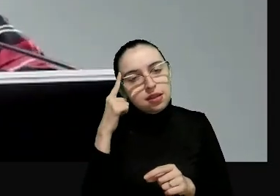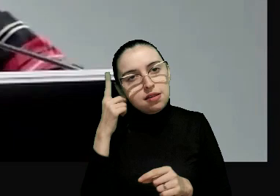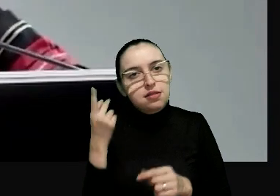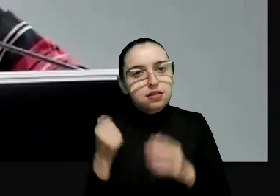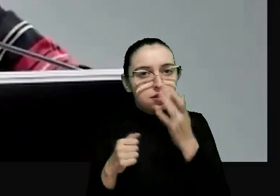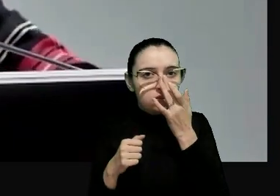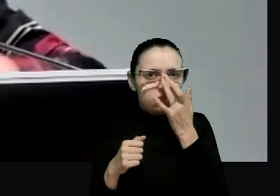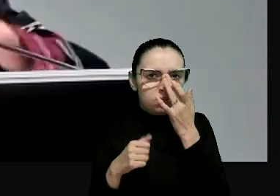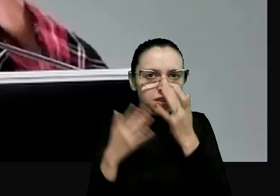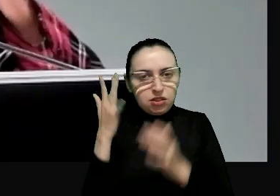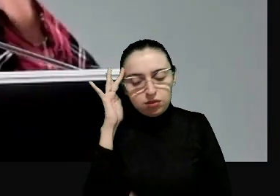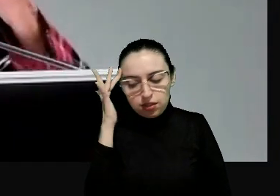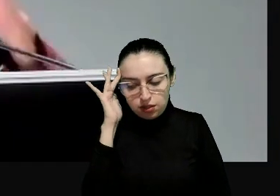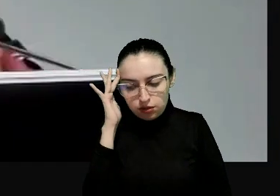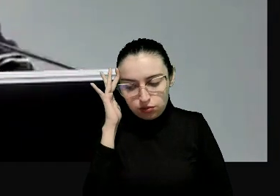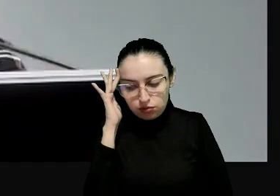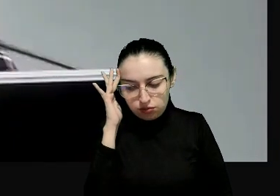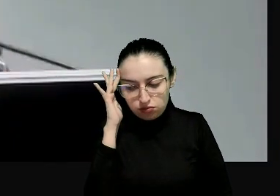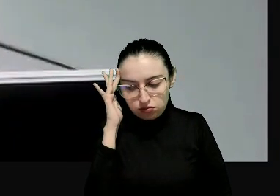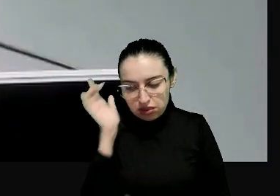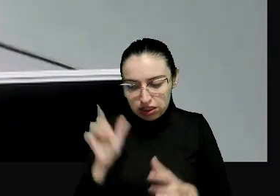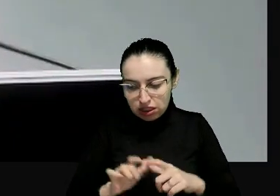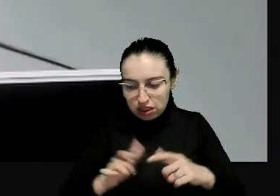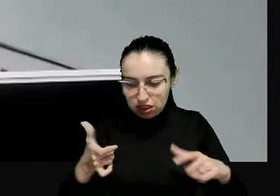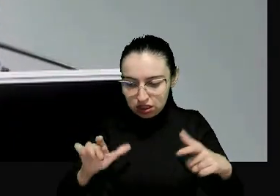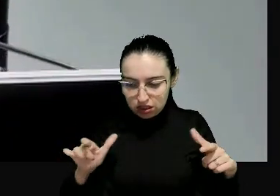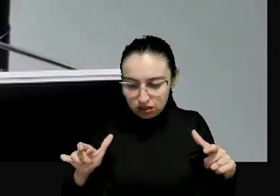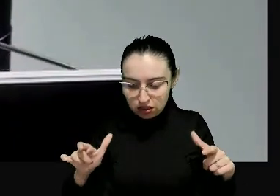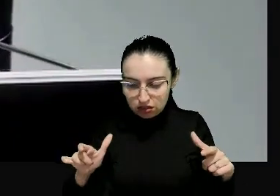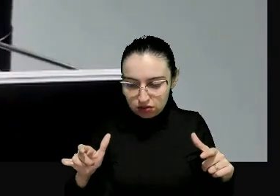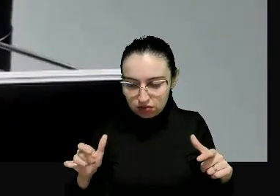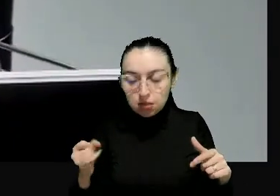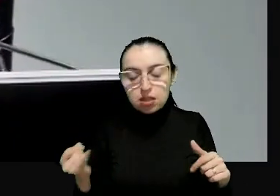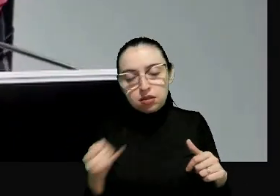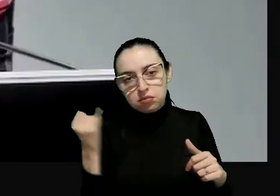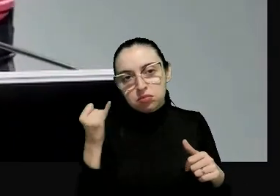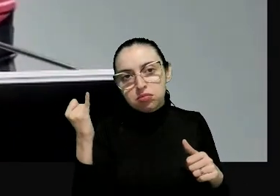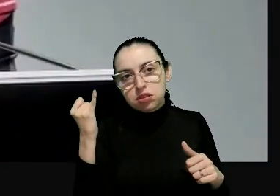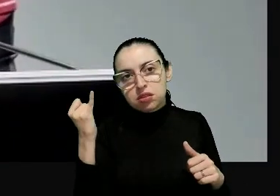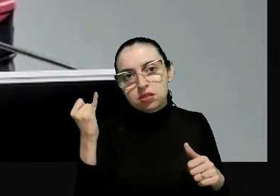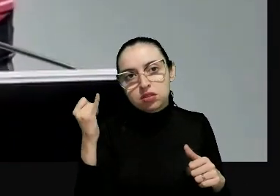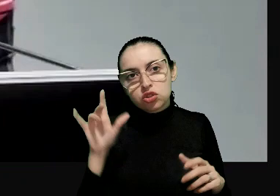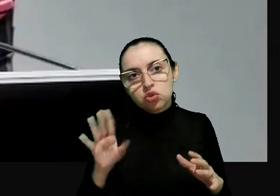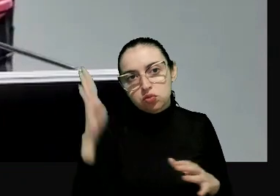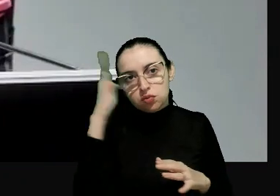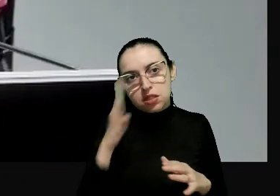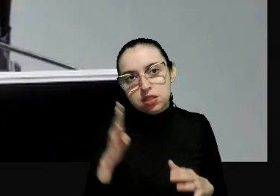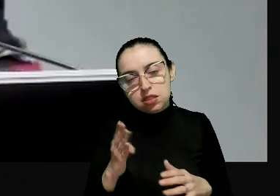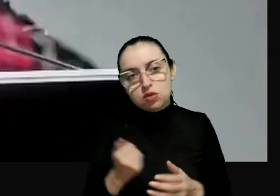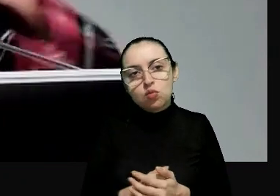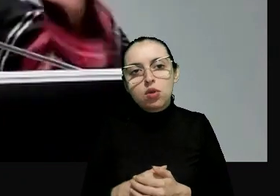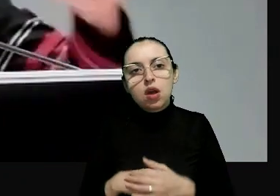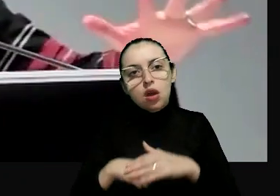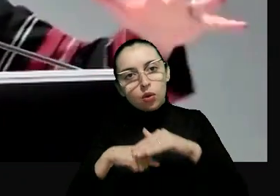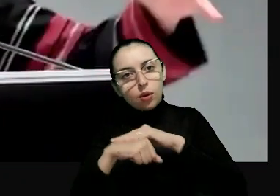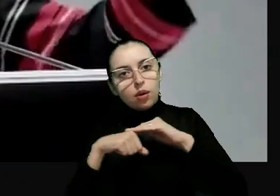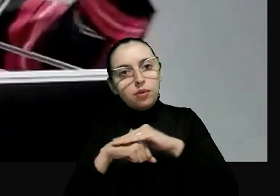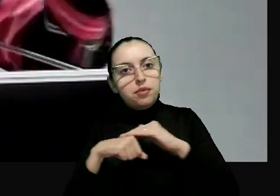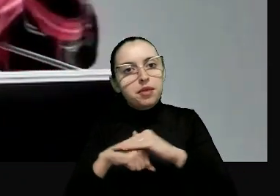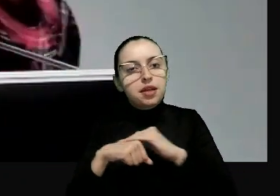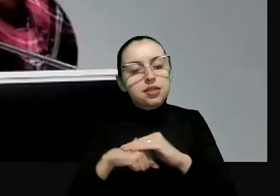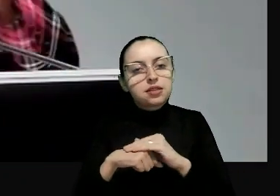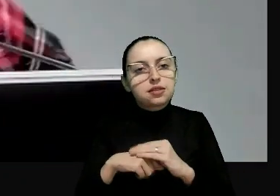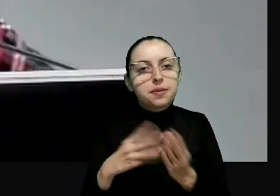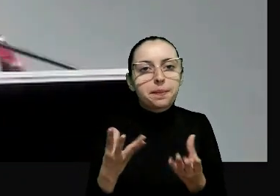creio que há dimensões essenciais no nosso constitucionalismo brasileiro que conversam de